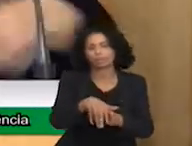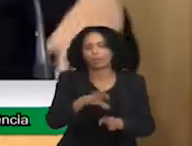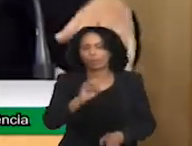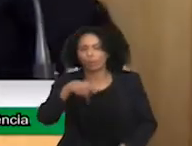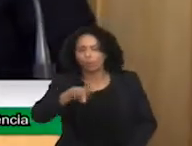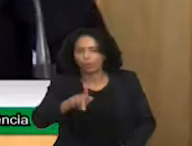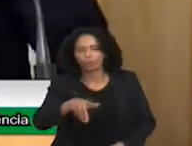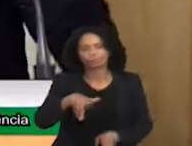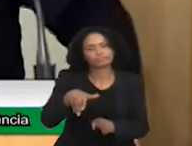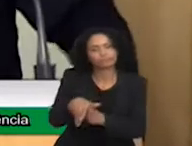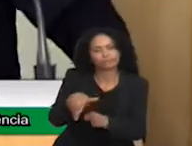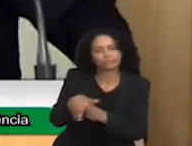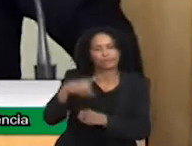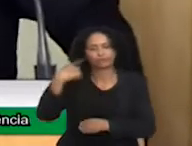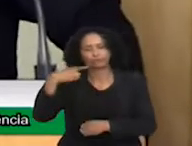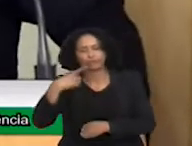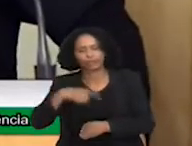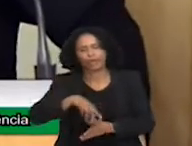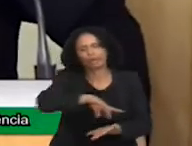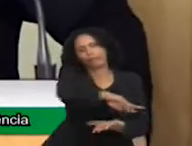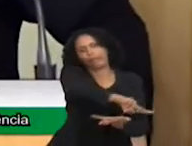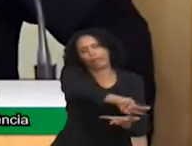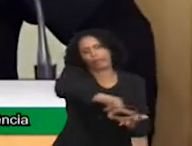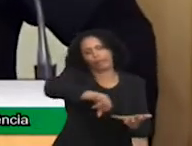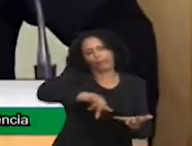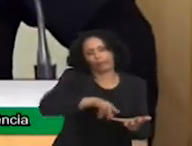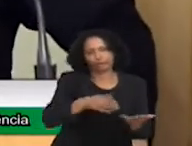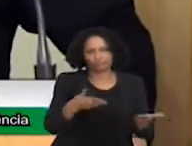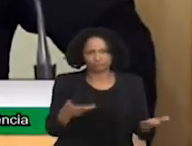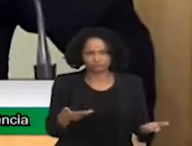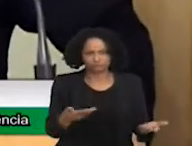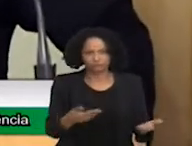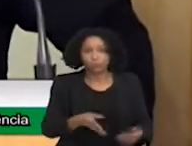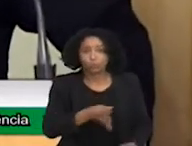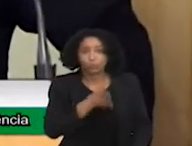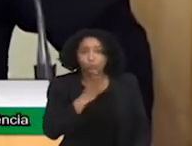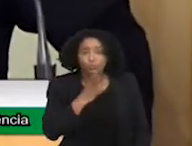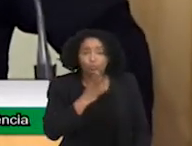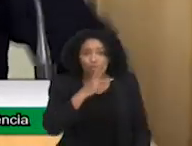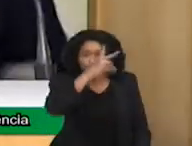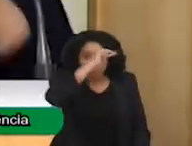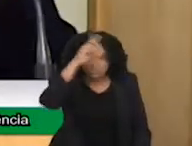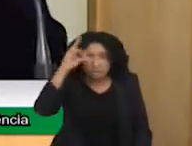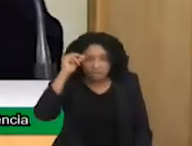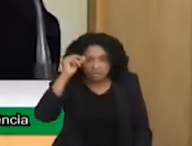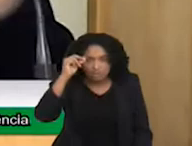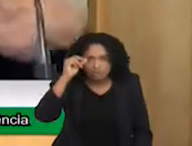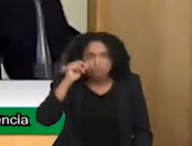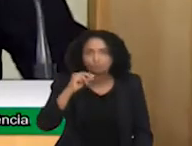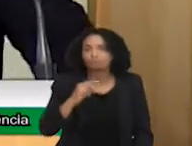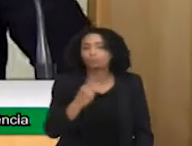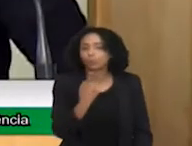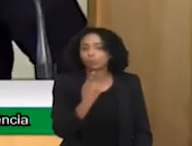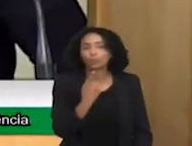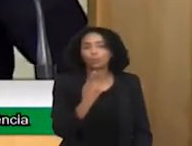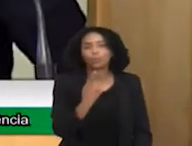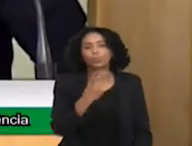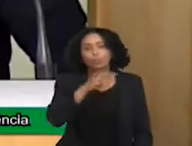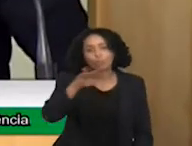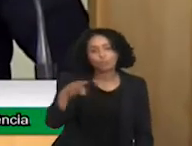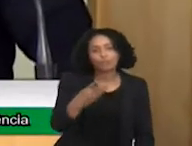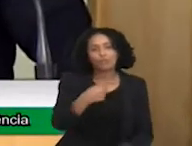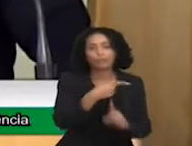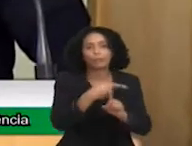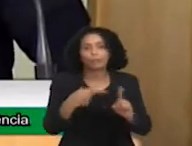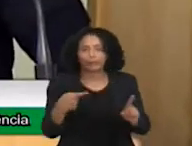Eu conheço município que gasta um milhão e meio para atender 20 crianças numa